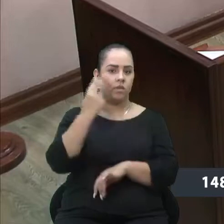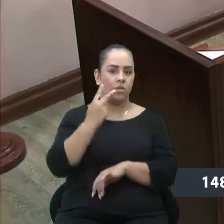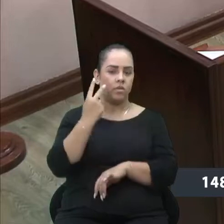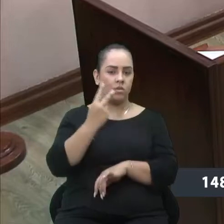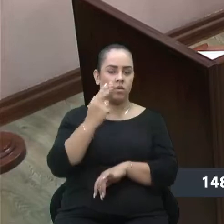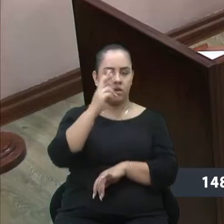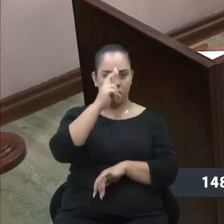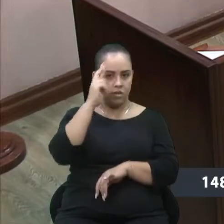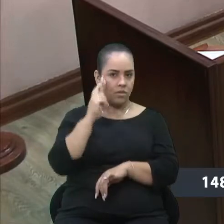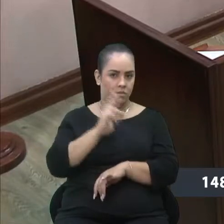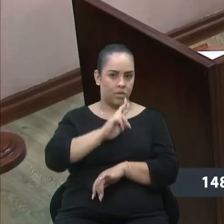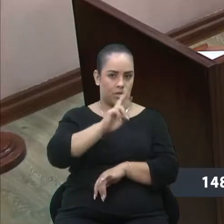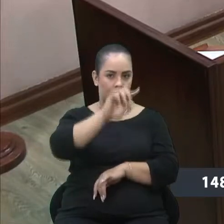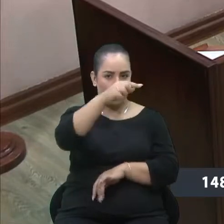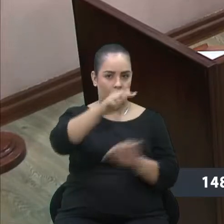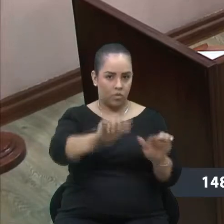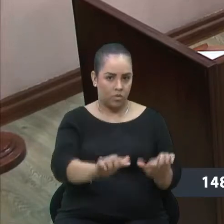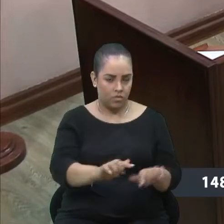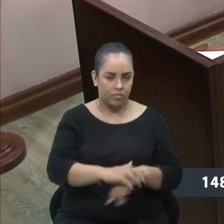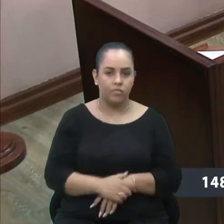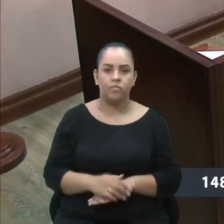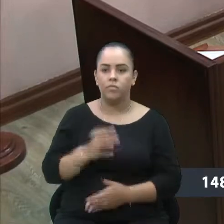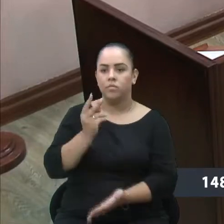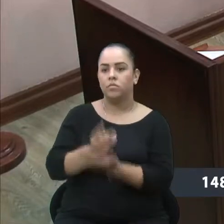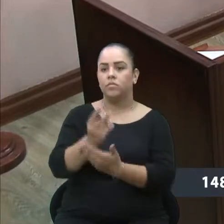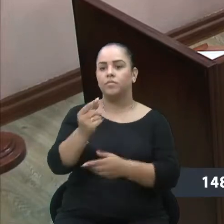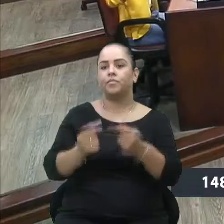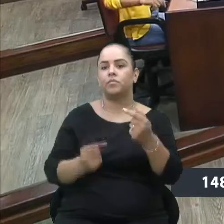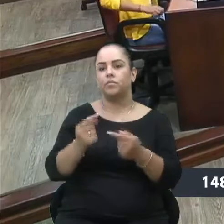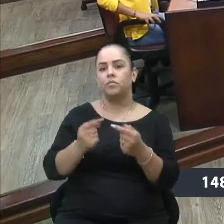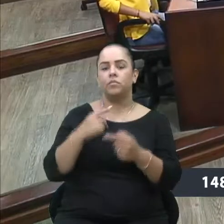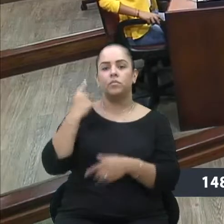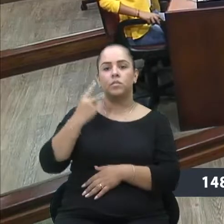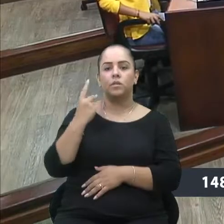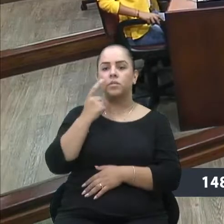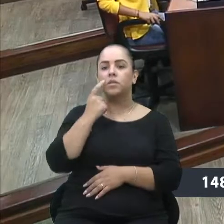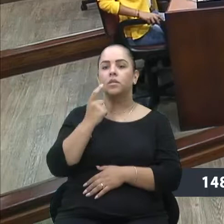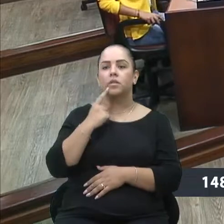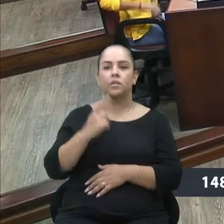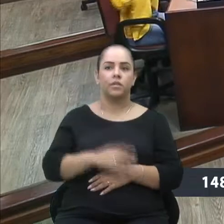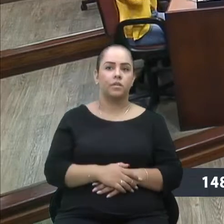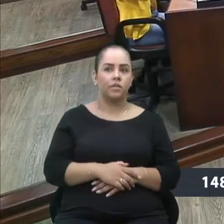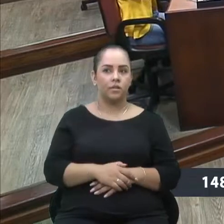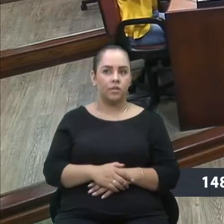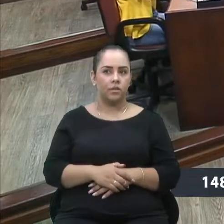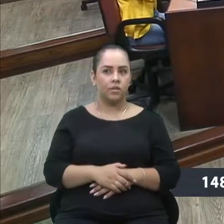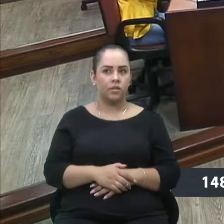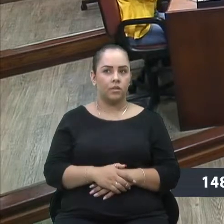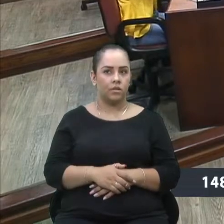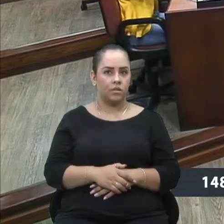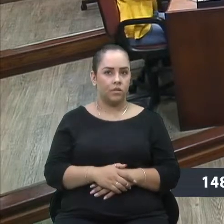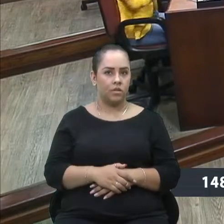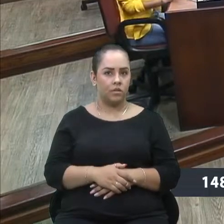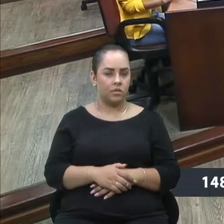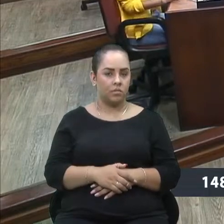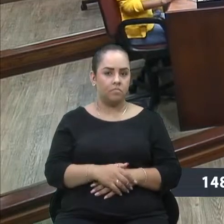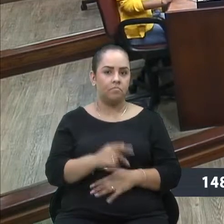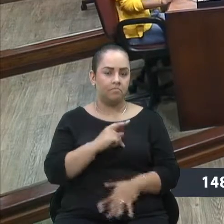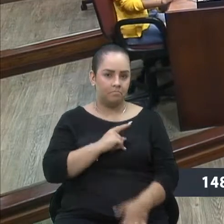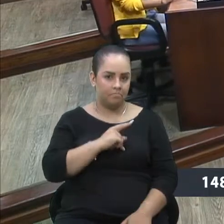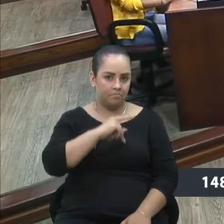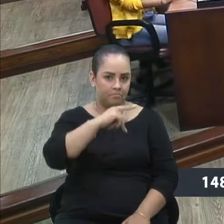em representação. Segue em debate então, vereador Wagner. Senhora Presidente,